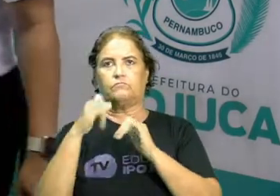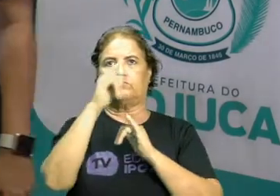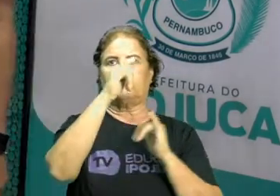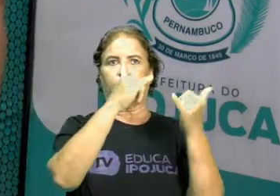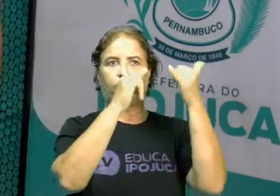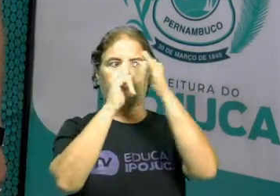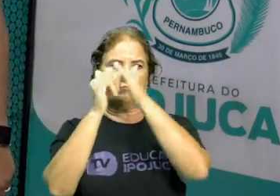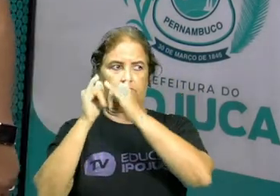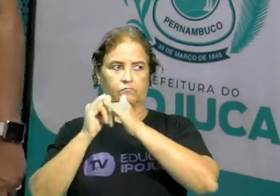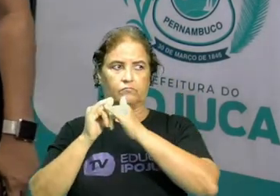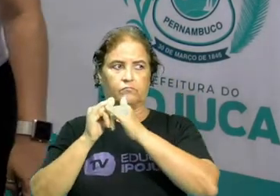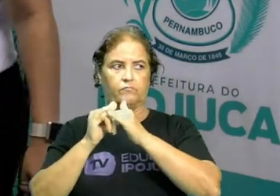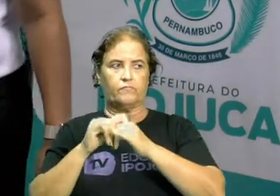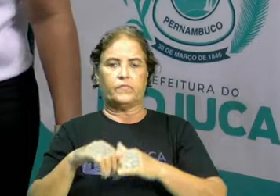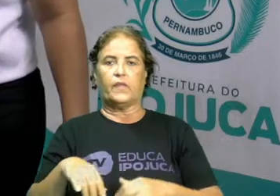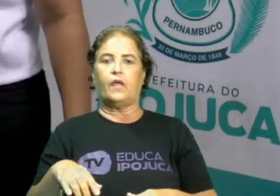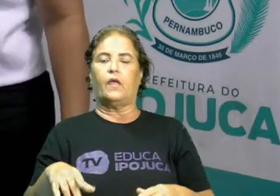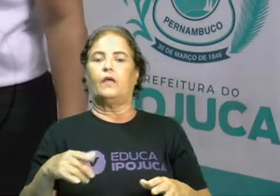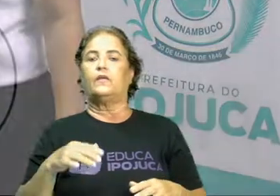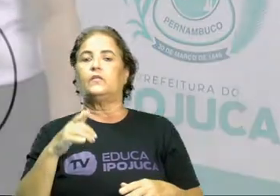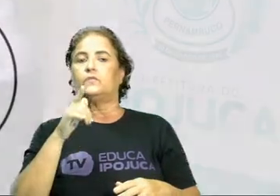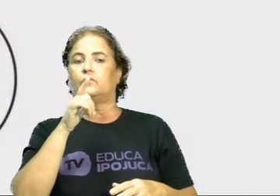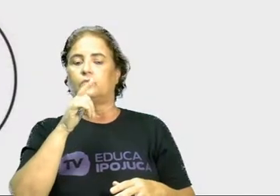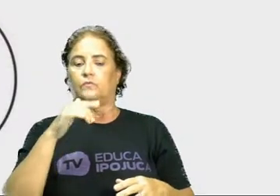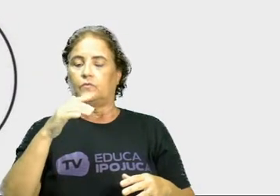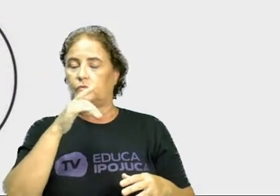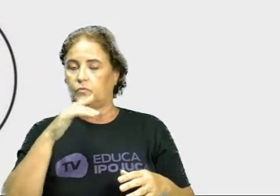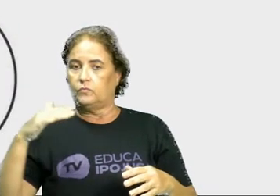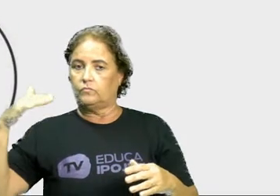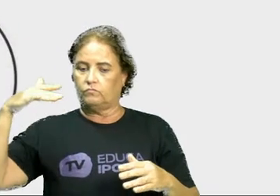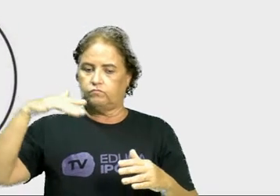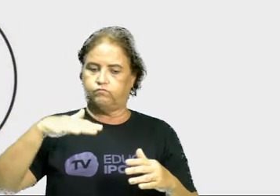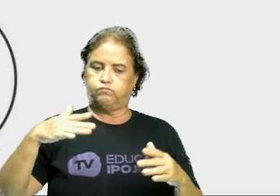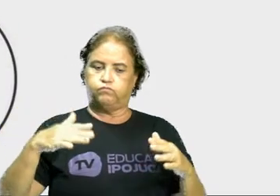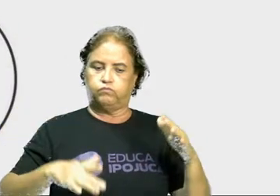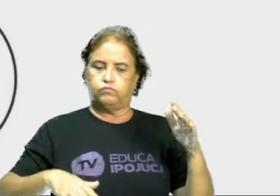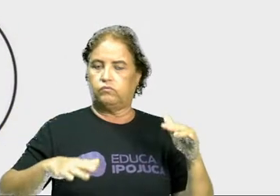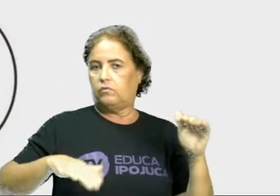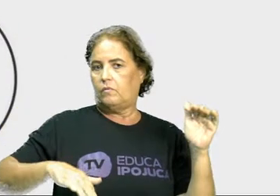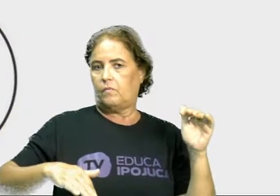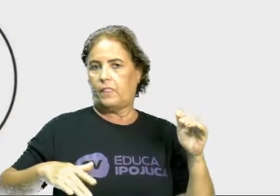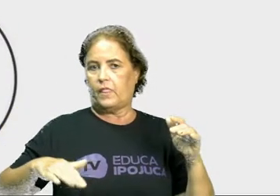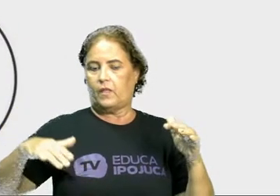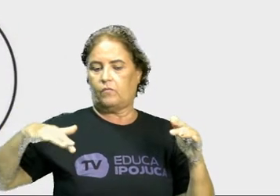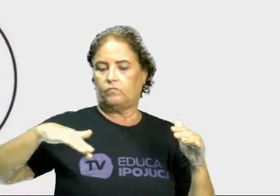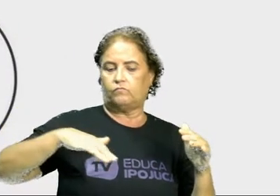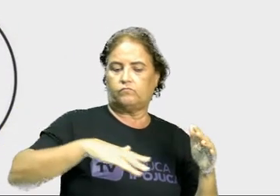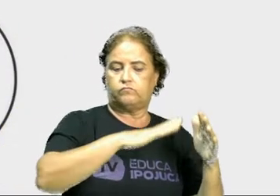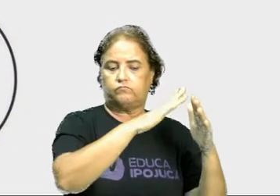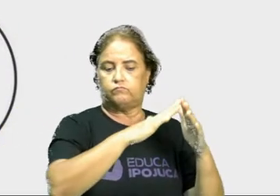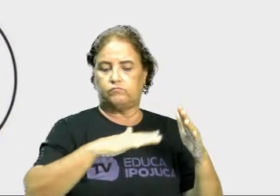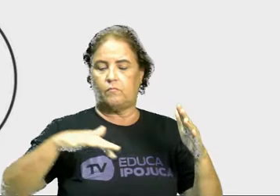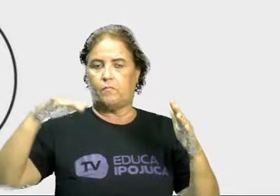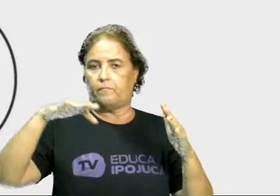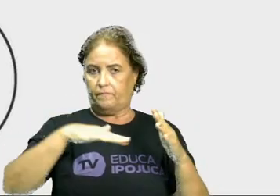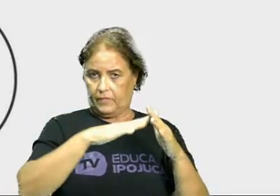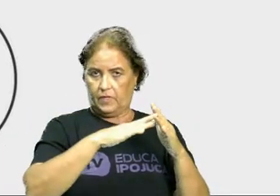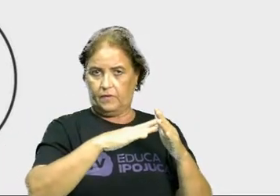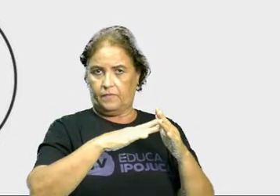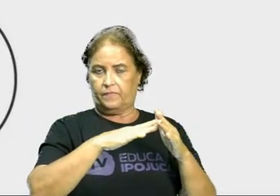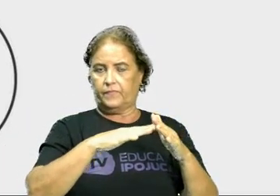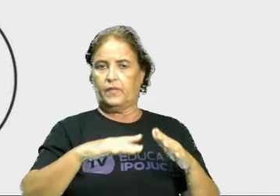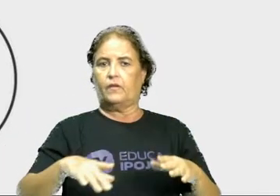a gente vai usar a força da maré. Quando enche e quando seca. E essa